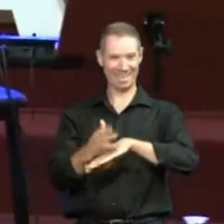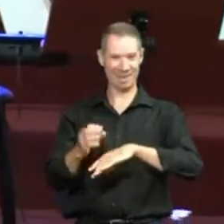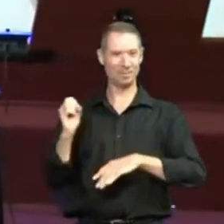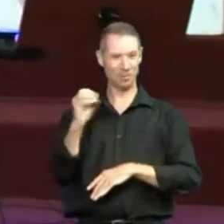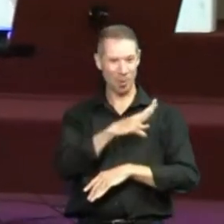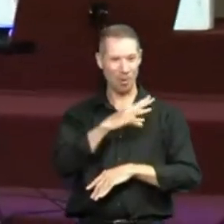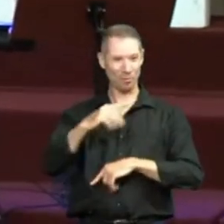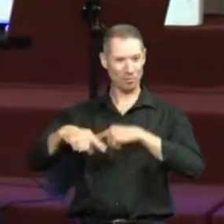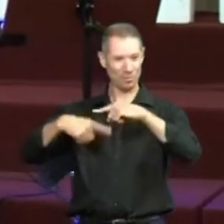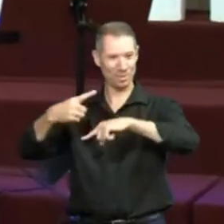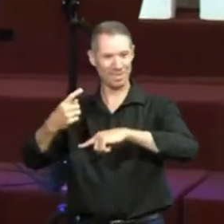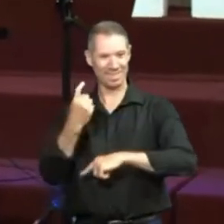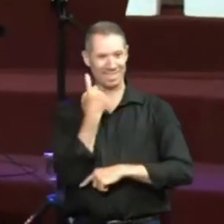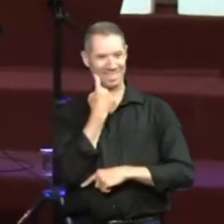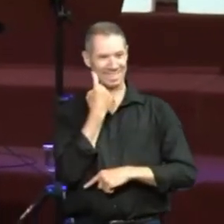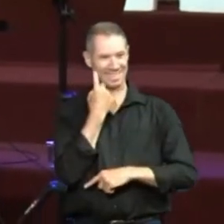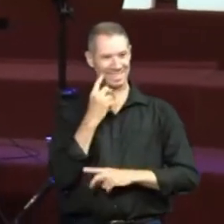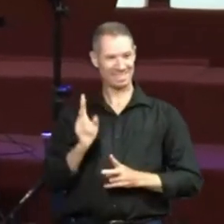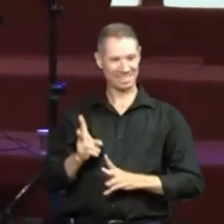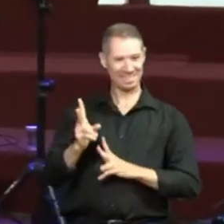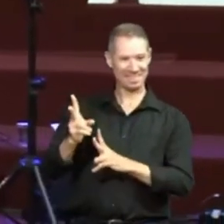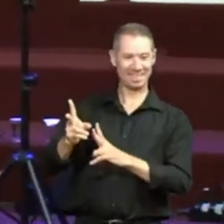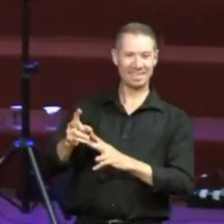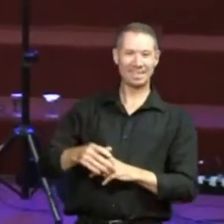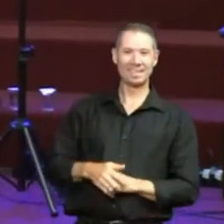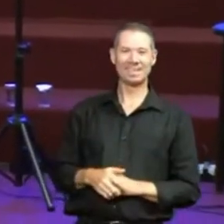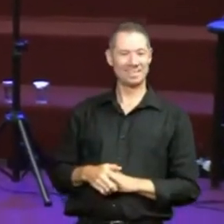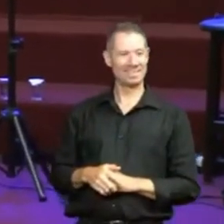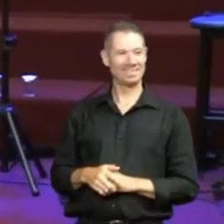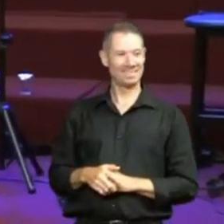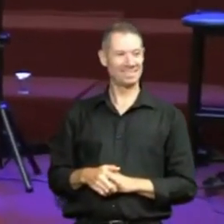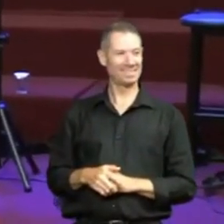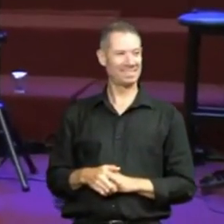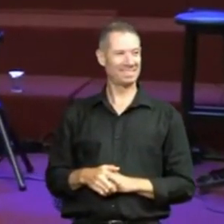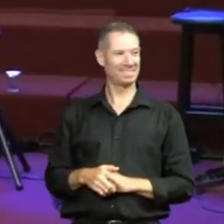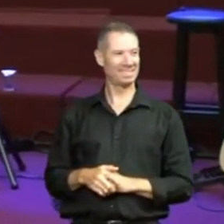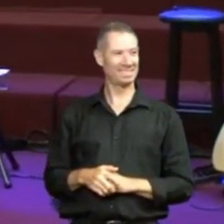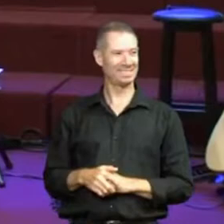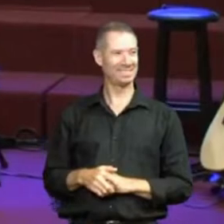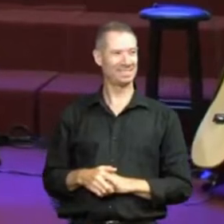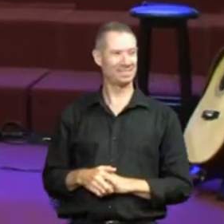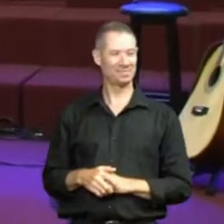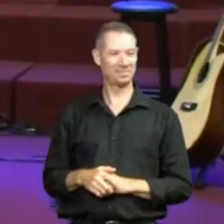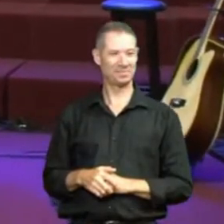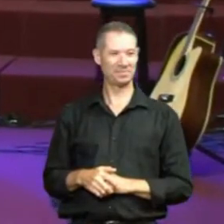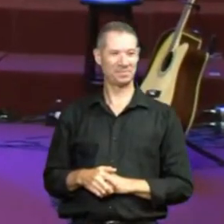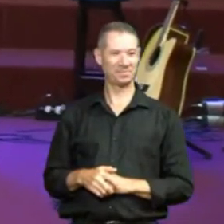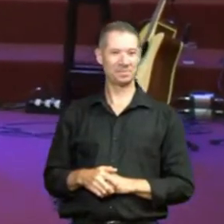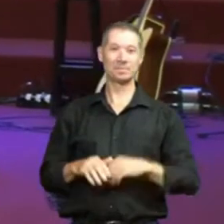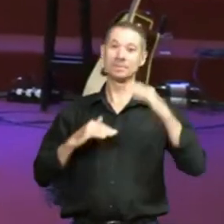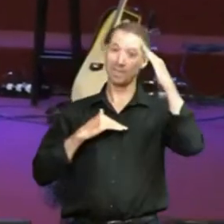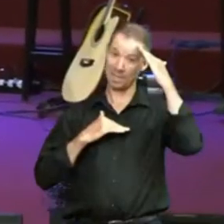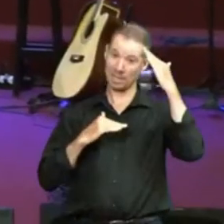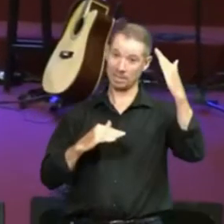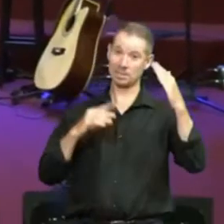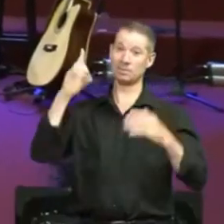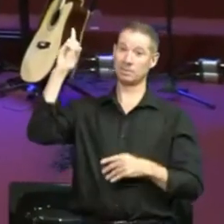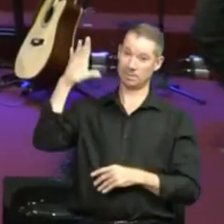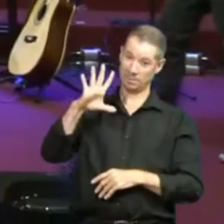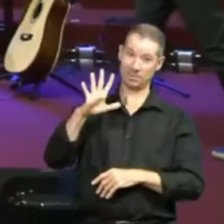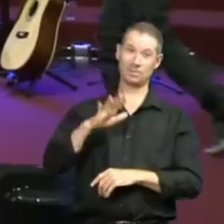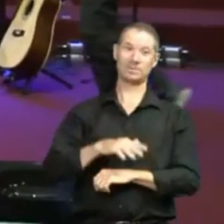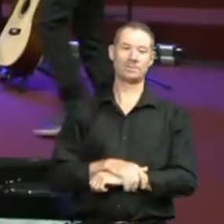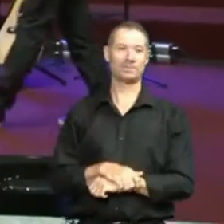E depois eu quero pelo menos, no mínimo, cinco surdos para lá conversarem com os surdos. Está bom? E é isso, gente. Agradeço. Deus abençoe.